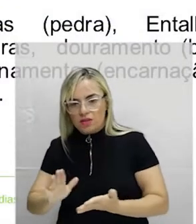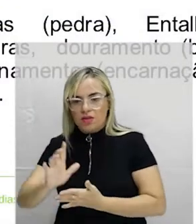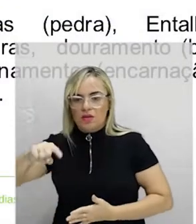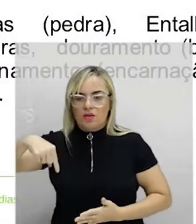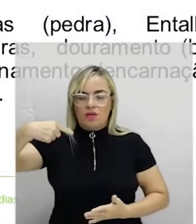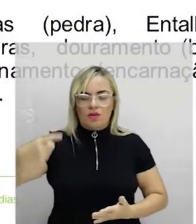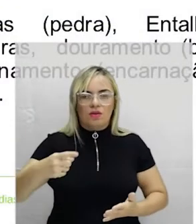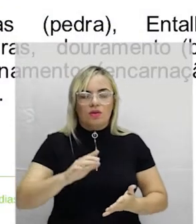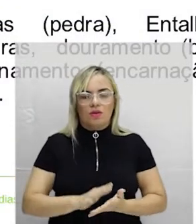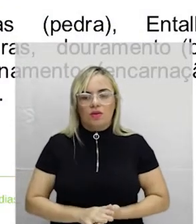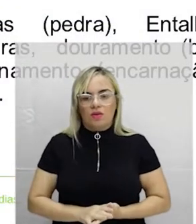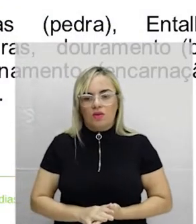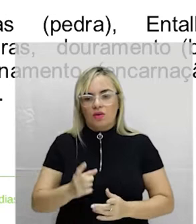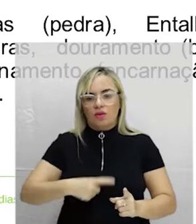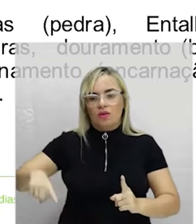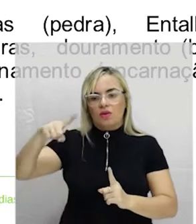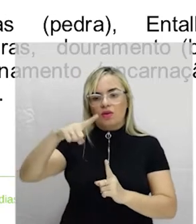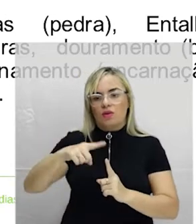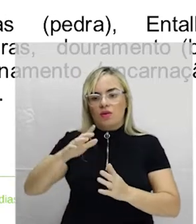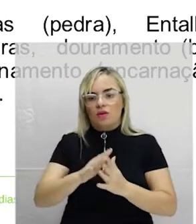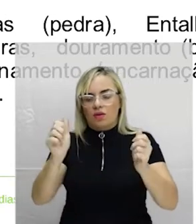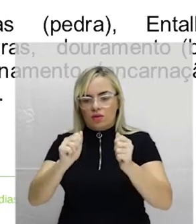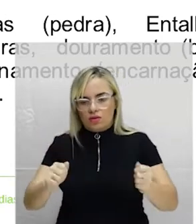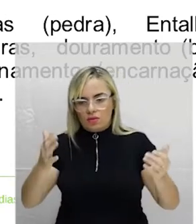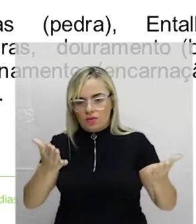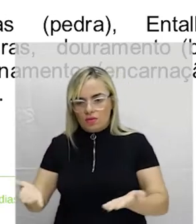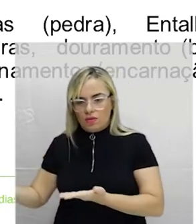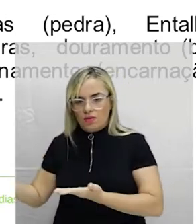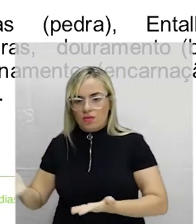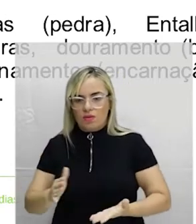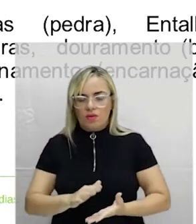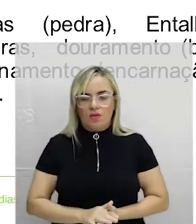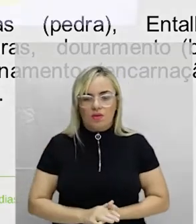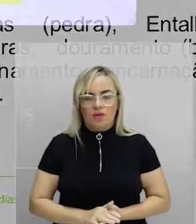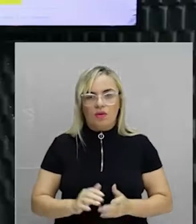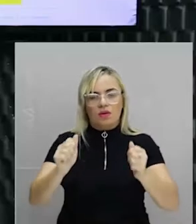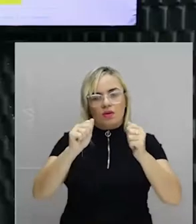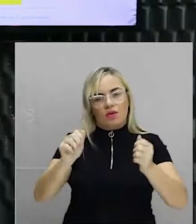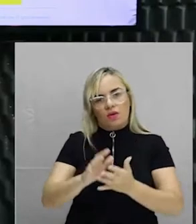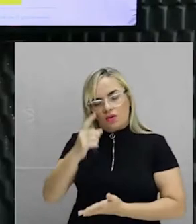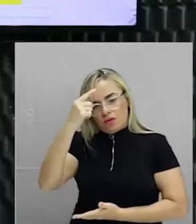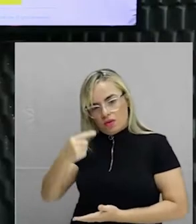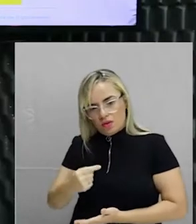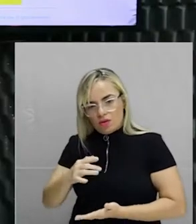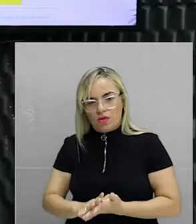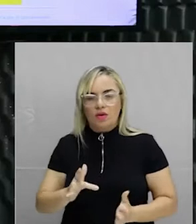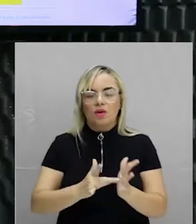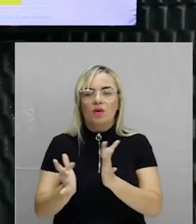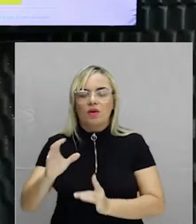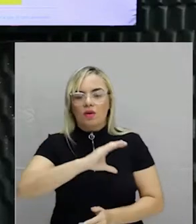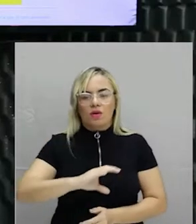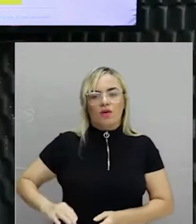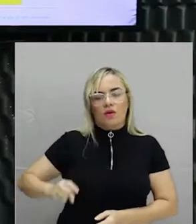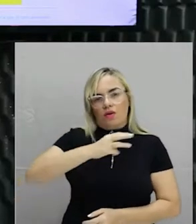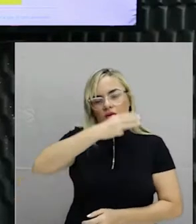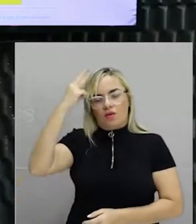Próxima. Falamos do tipo de esculturas, que são as estatuárias, as imaginárias e os relevos. Estatuárias, figuras, tipo Jesus Cristo, a Virgem Maria, os